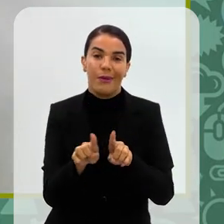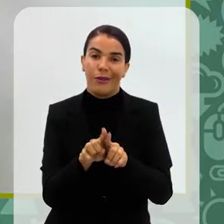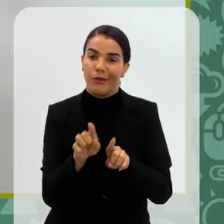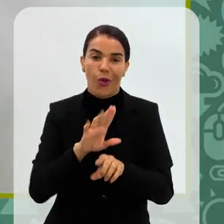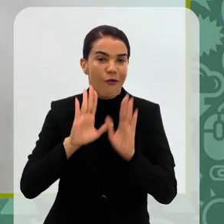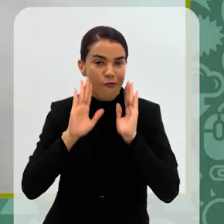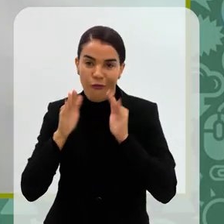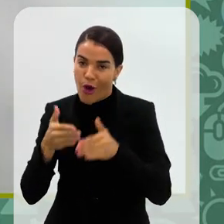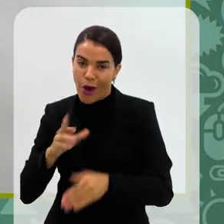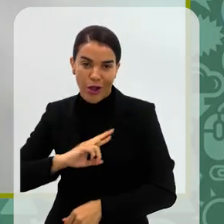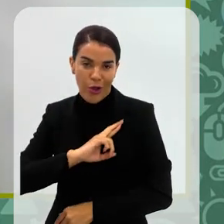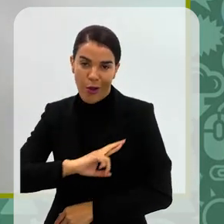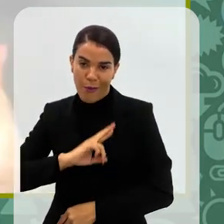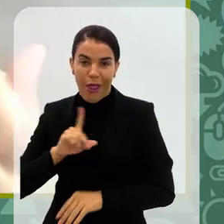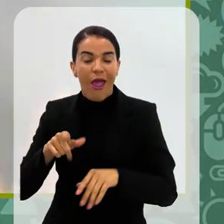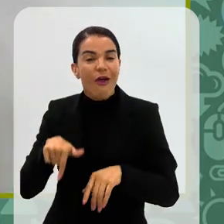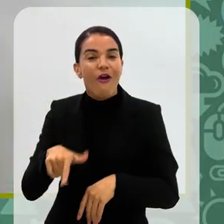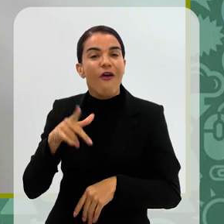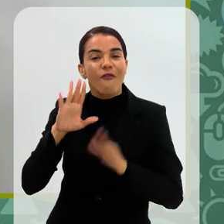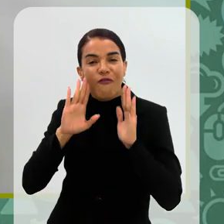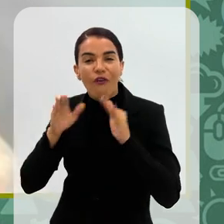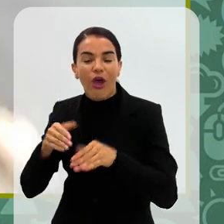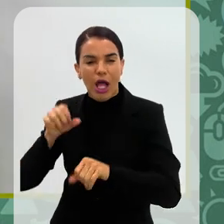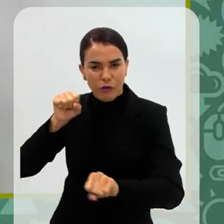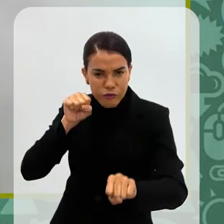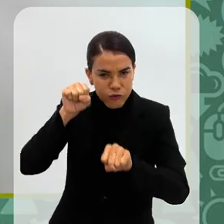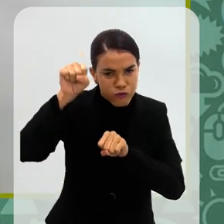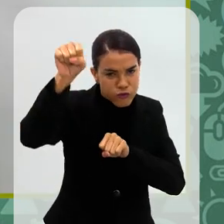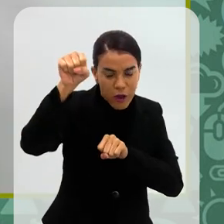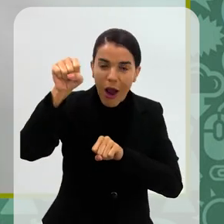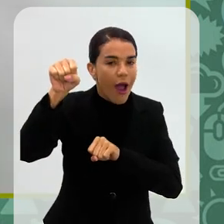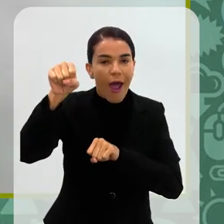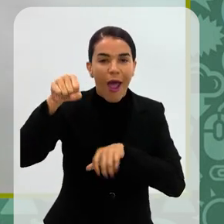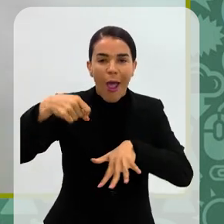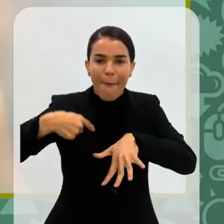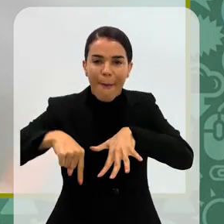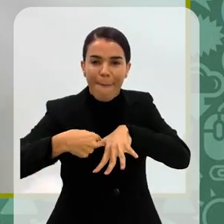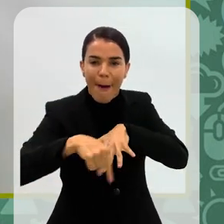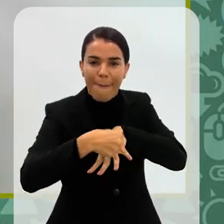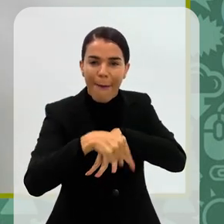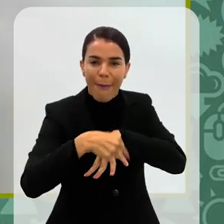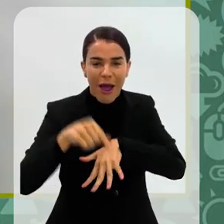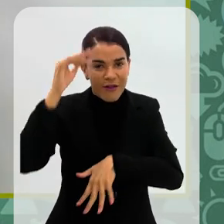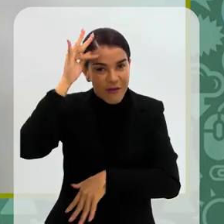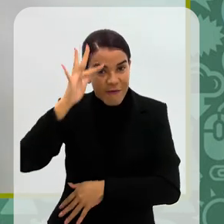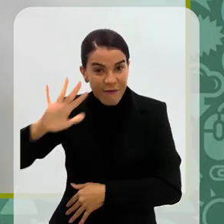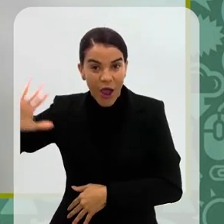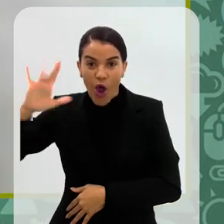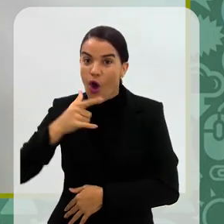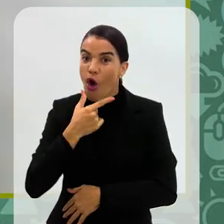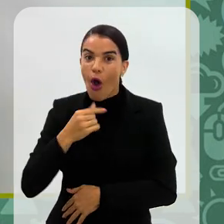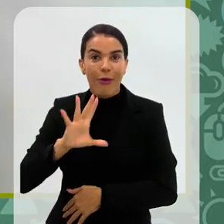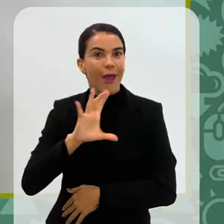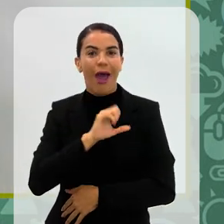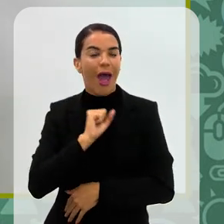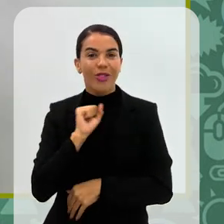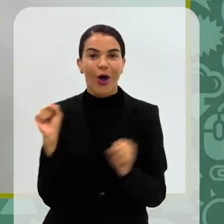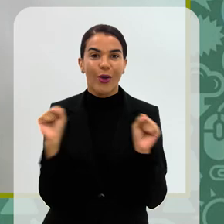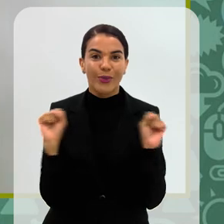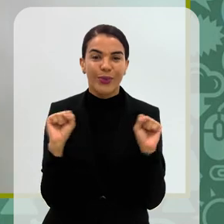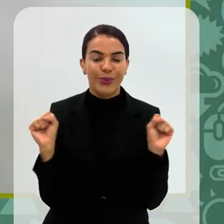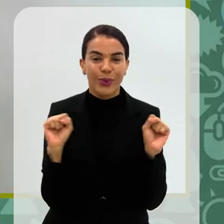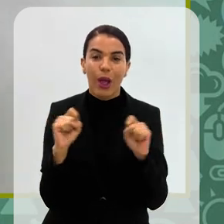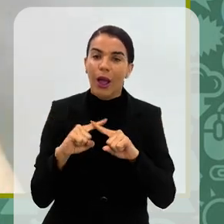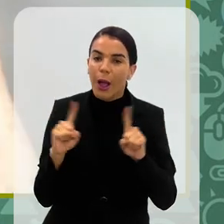que não são focados no romance, são focados no Épico, por exemplo, que é um subniche da fantasia que os leitores homens gostam